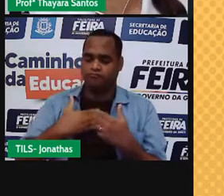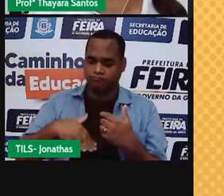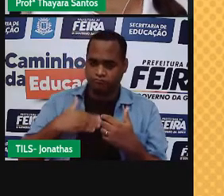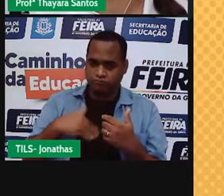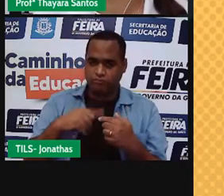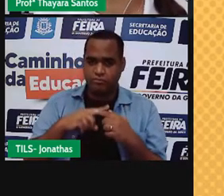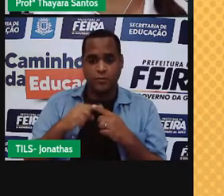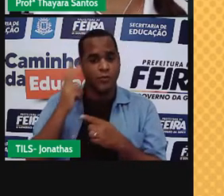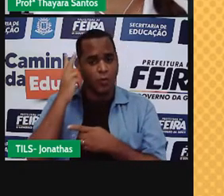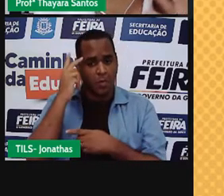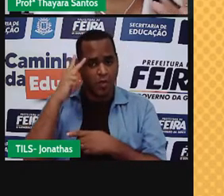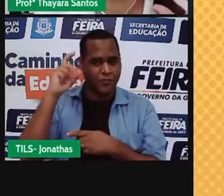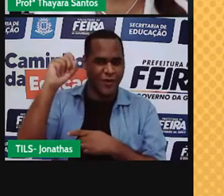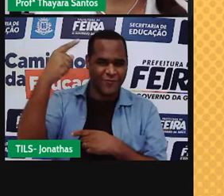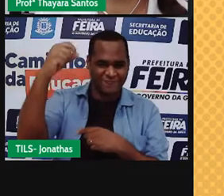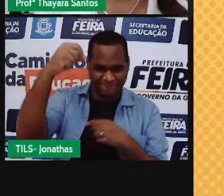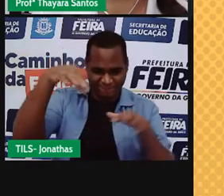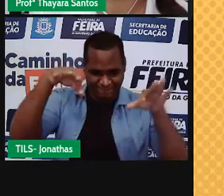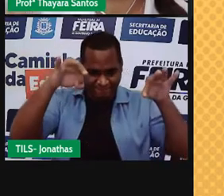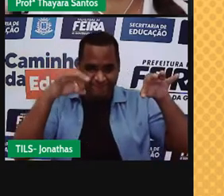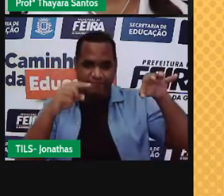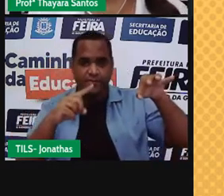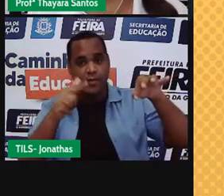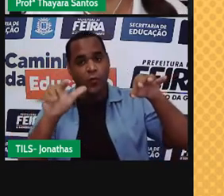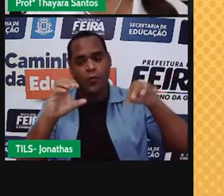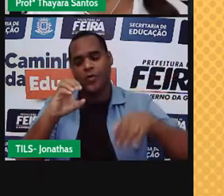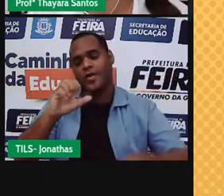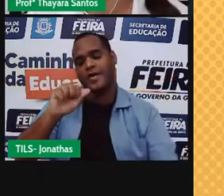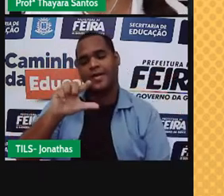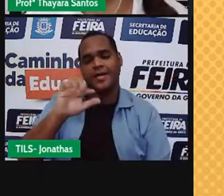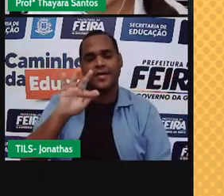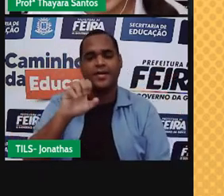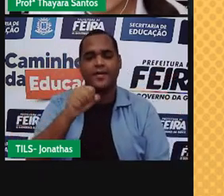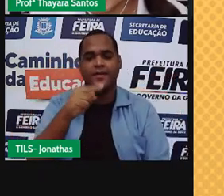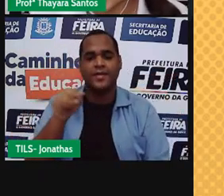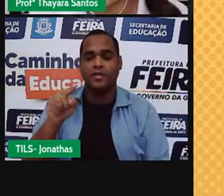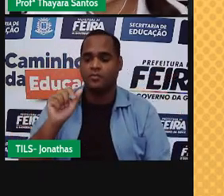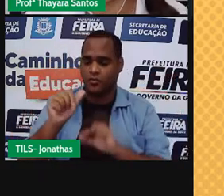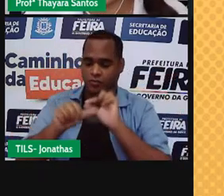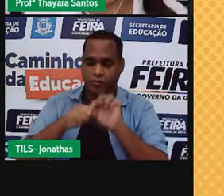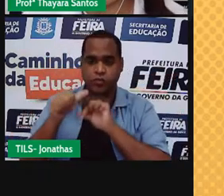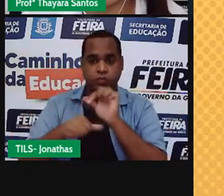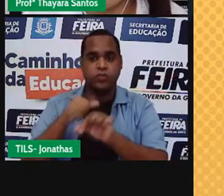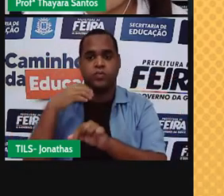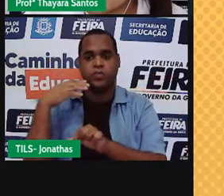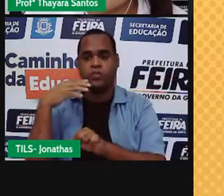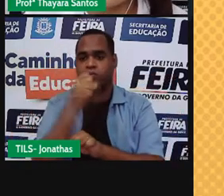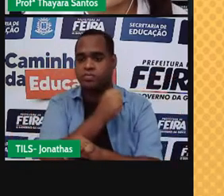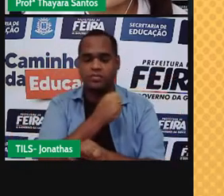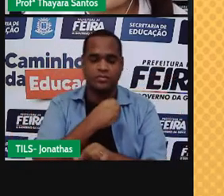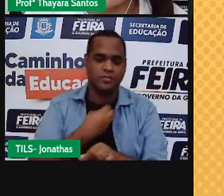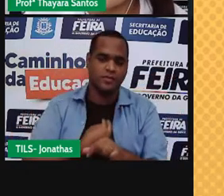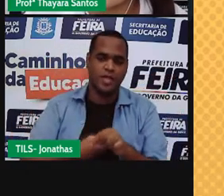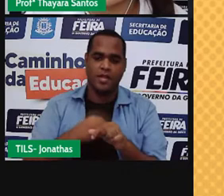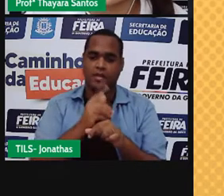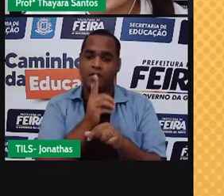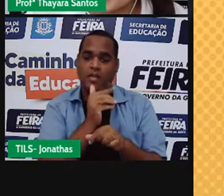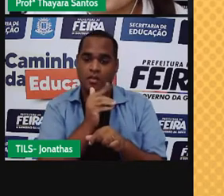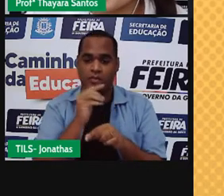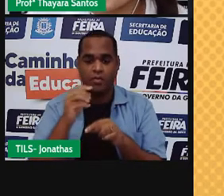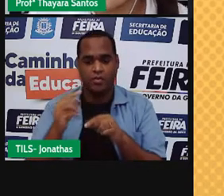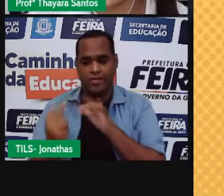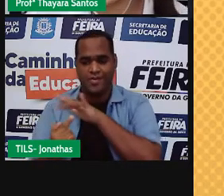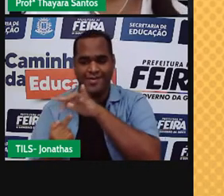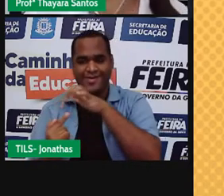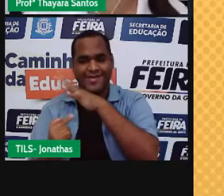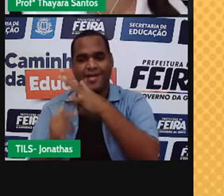calefação é quando muda do estado líquido para o estado gasoso de forma muito rápida. Então, essa é a diferença entre esses três